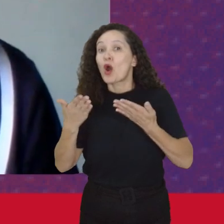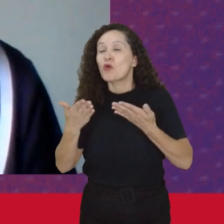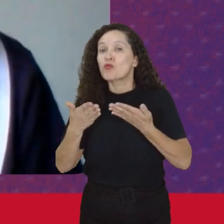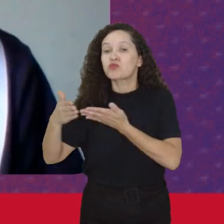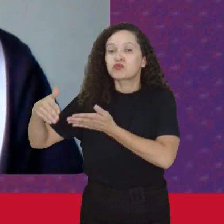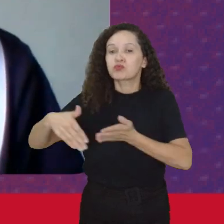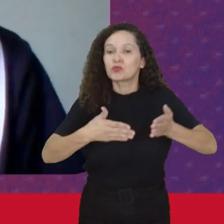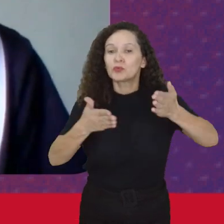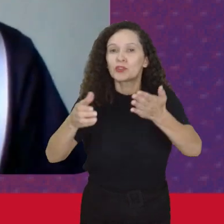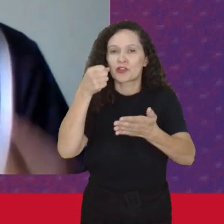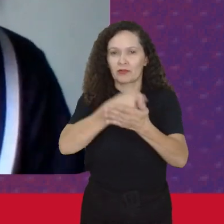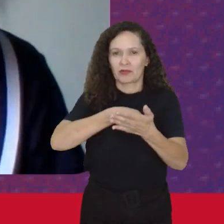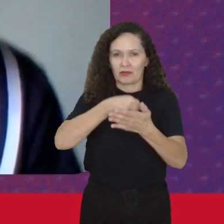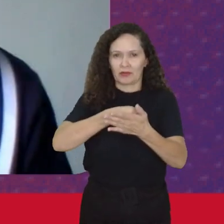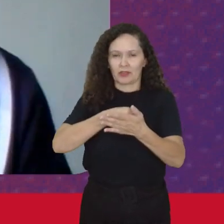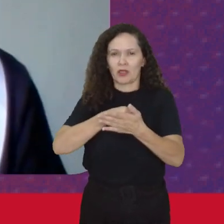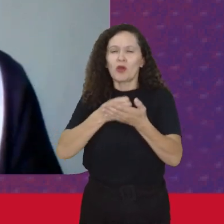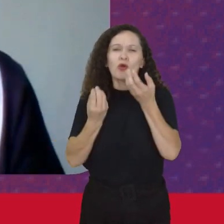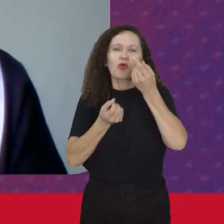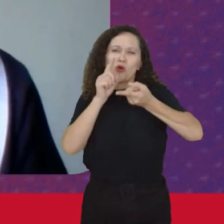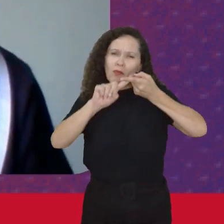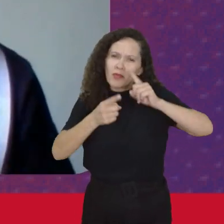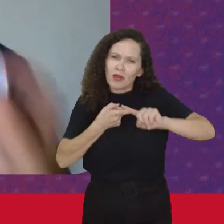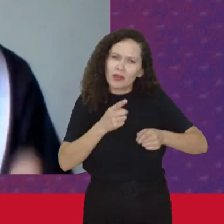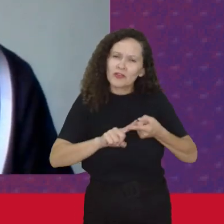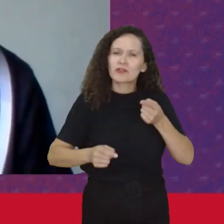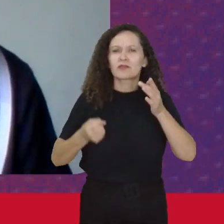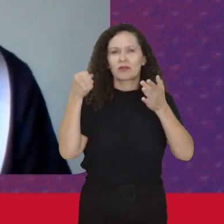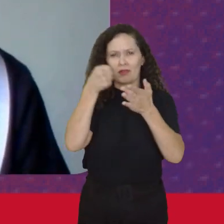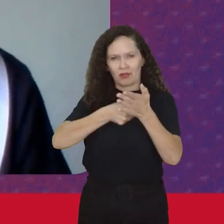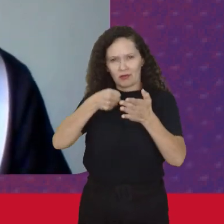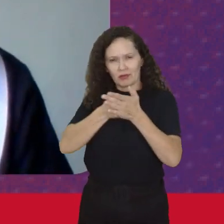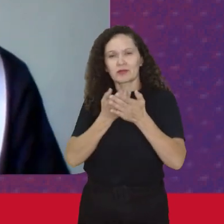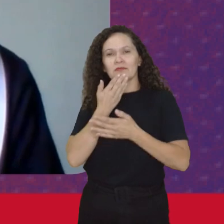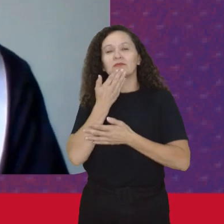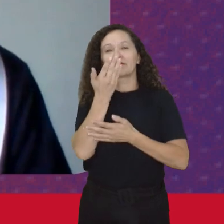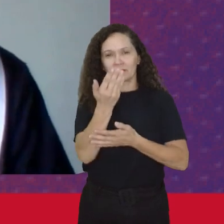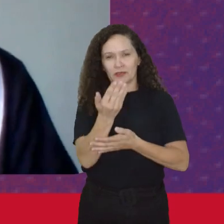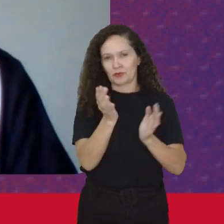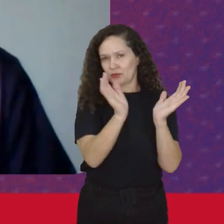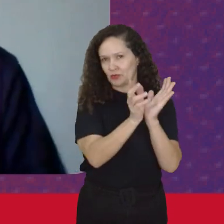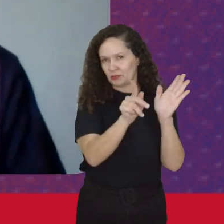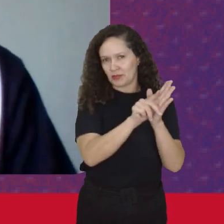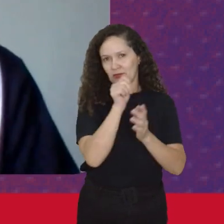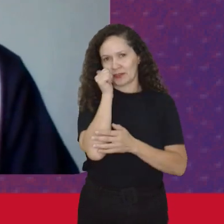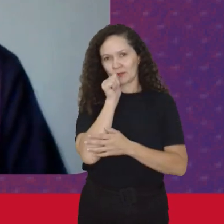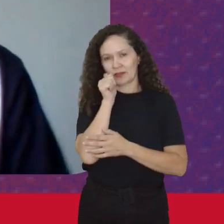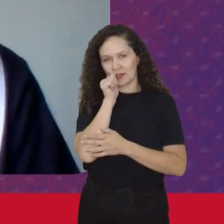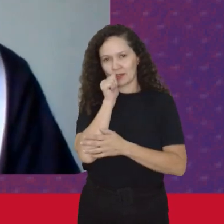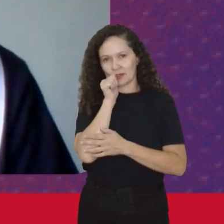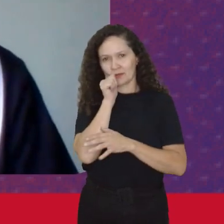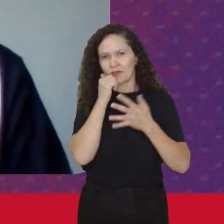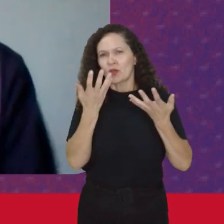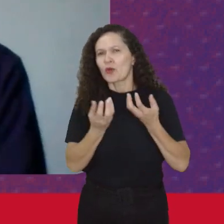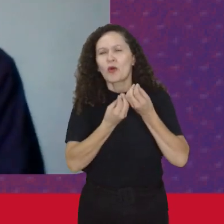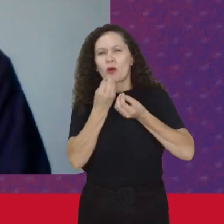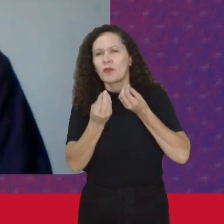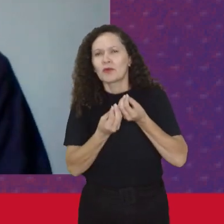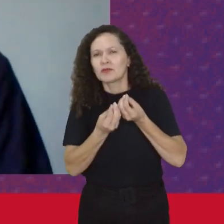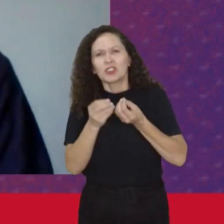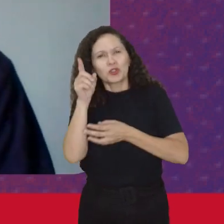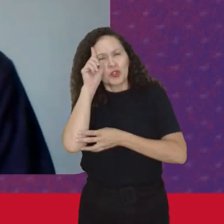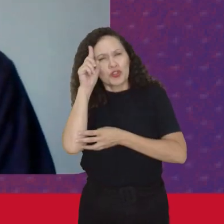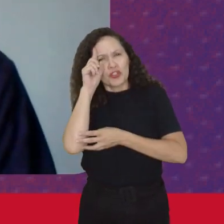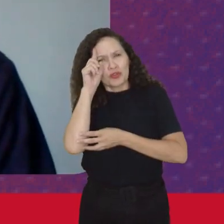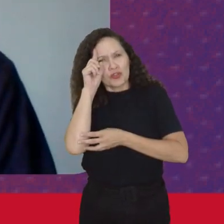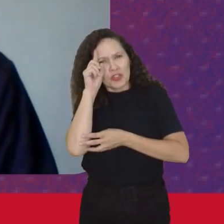luta E como é que Articula As reivindicações Mais sentidas Mais imediadas Com a